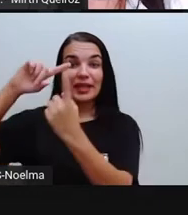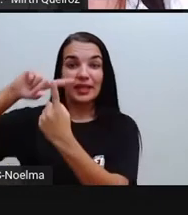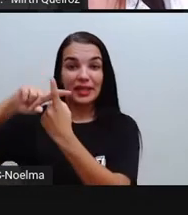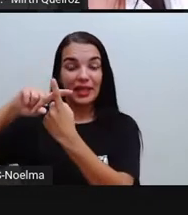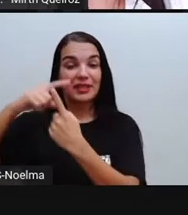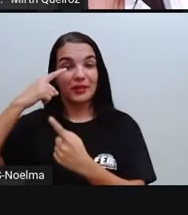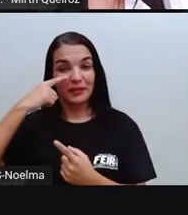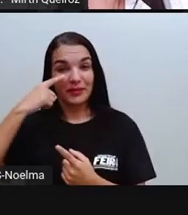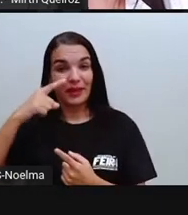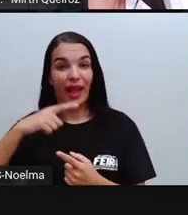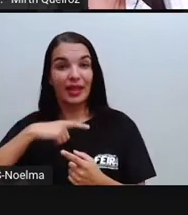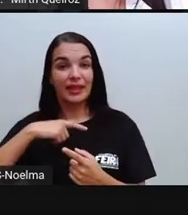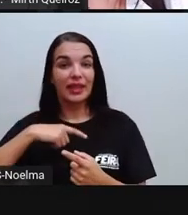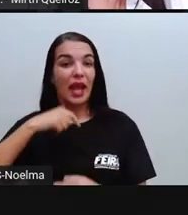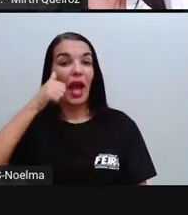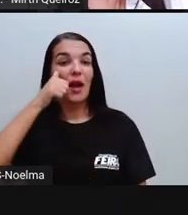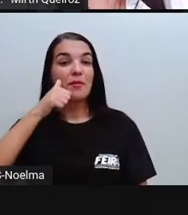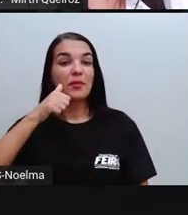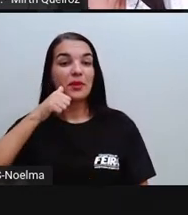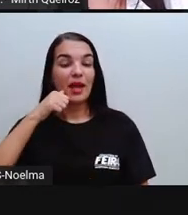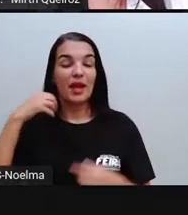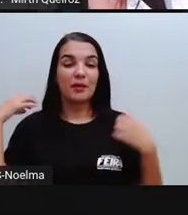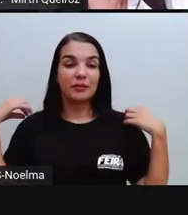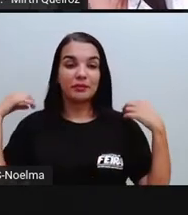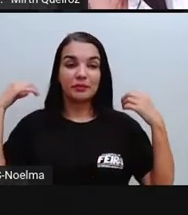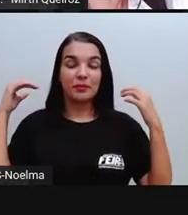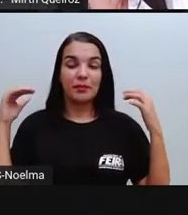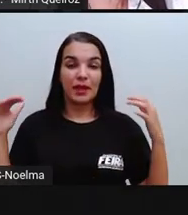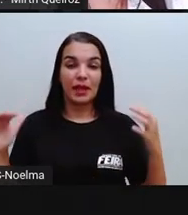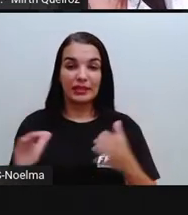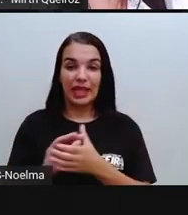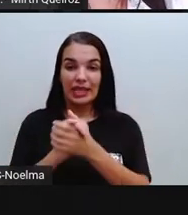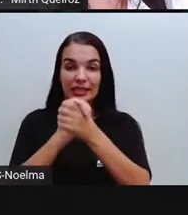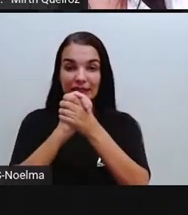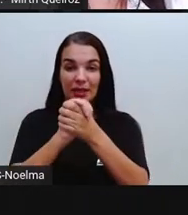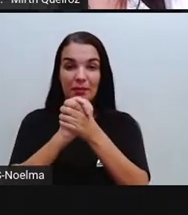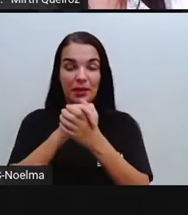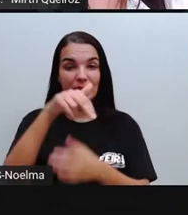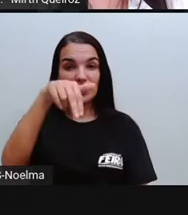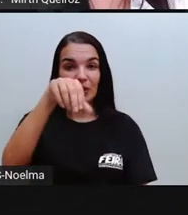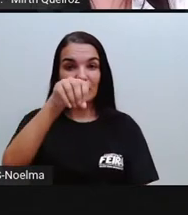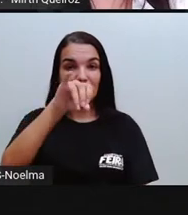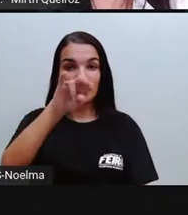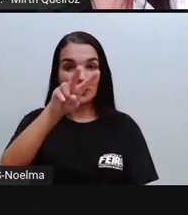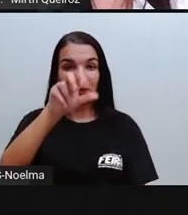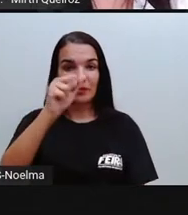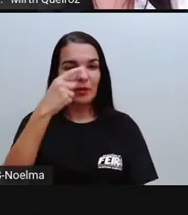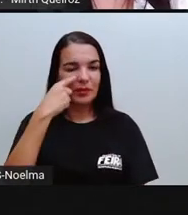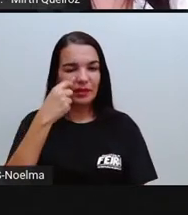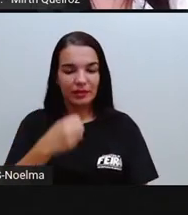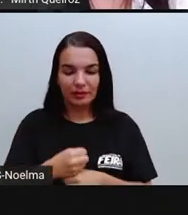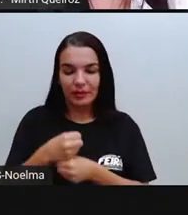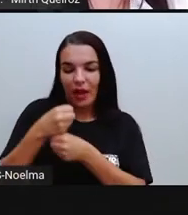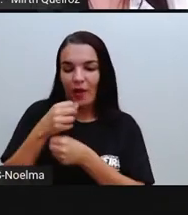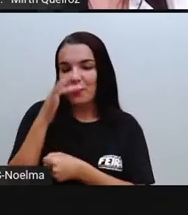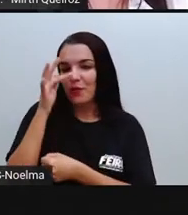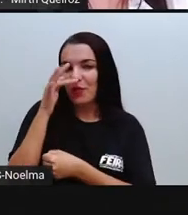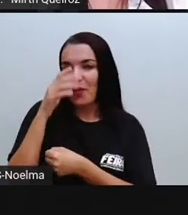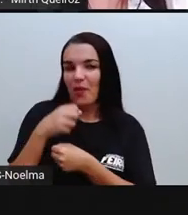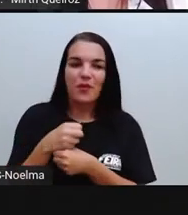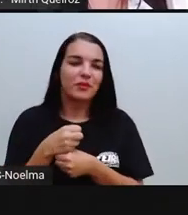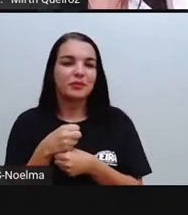fundo, nós temos aí uma noiva, a gente sabe que é uma noiva porque está carregando aí flores, um buquê, né?